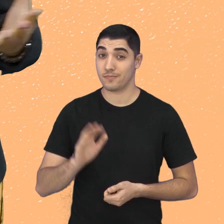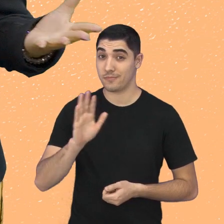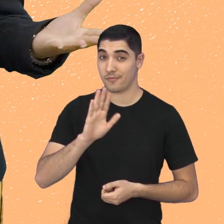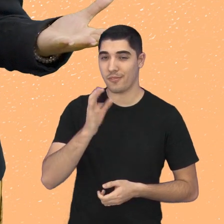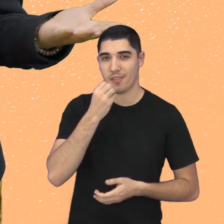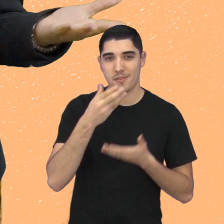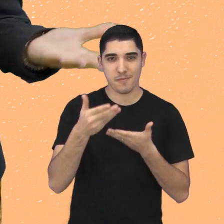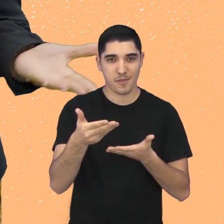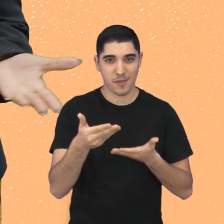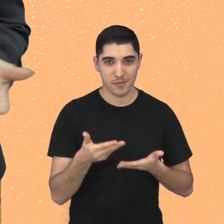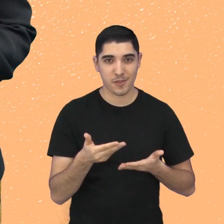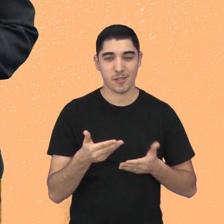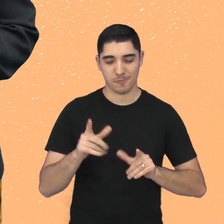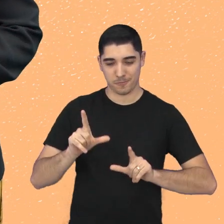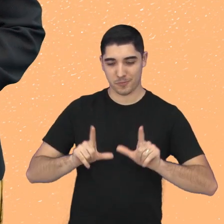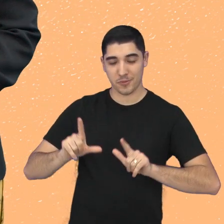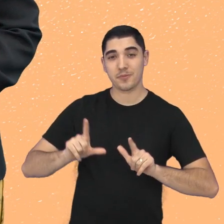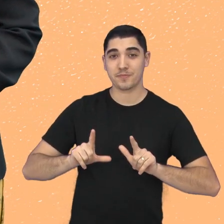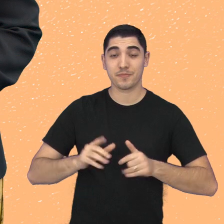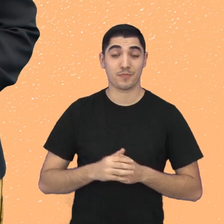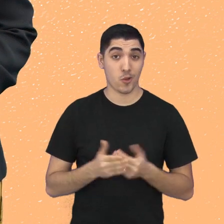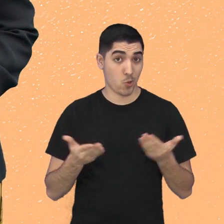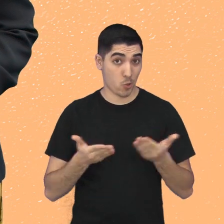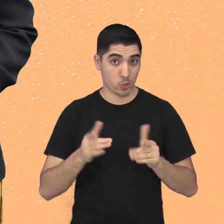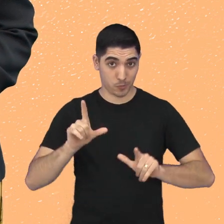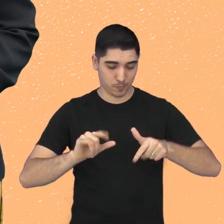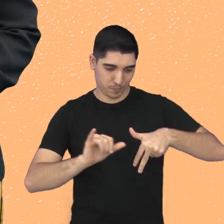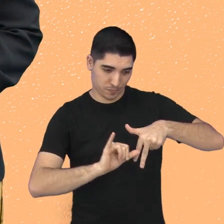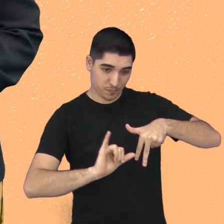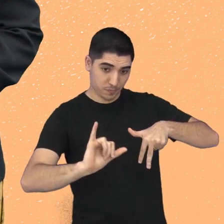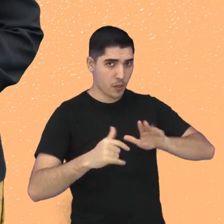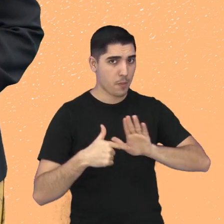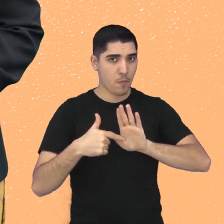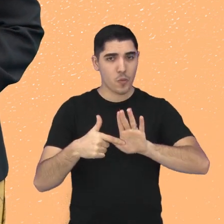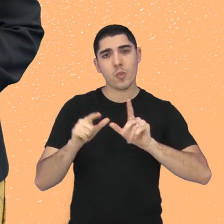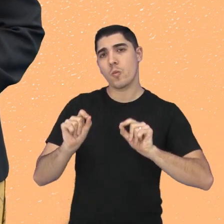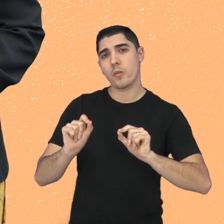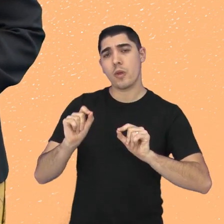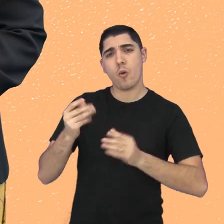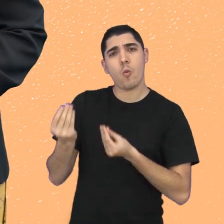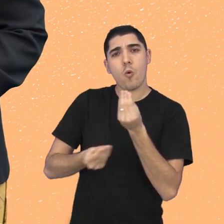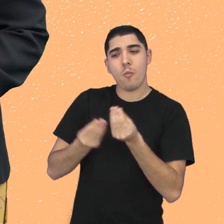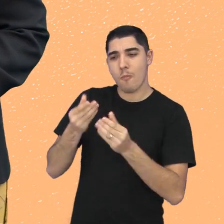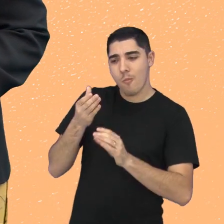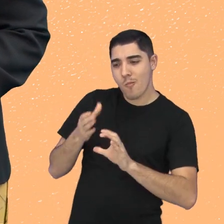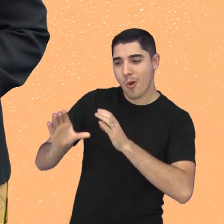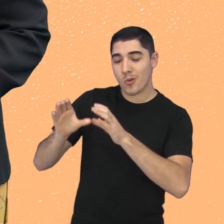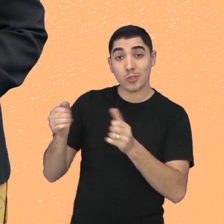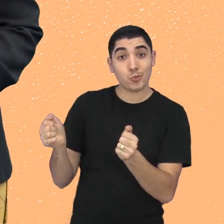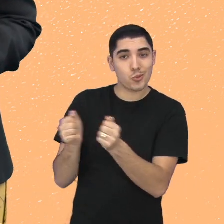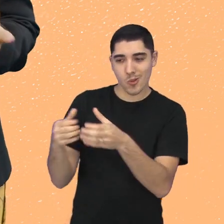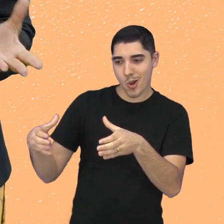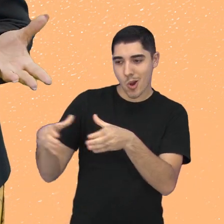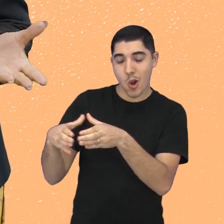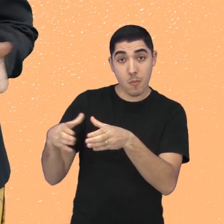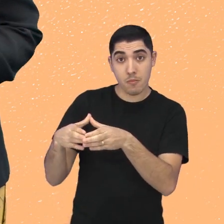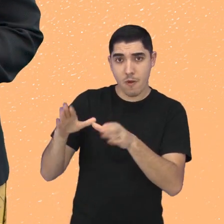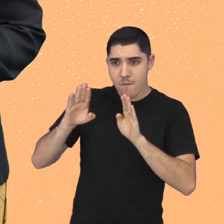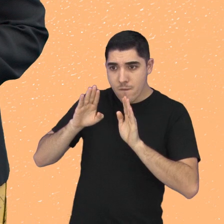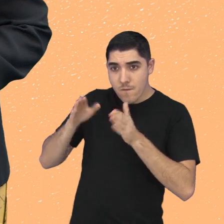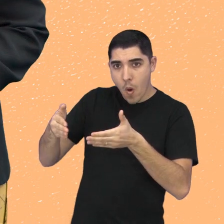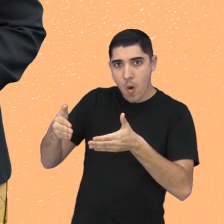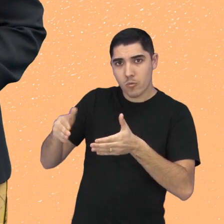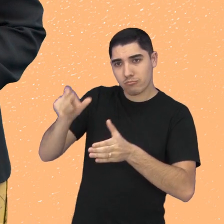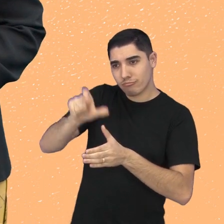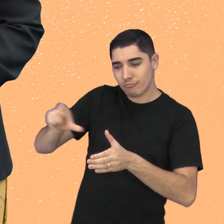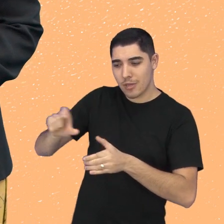Olá, seja bem-vindo ao nosso programa. O Com a Palavra de hoje fala sobre a prática do canto coletivo, com ênfase no